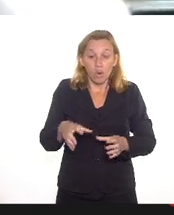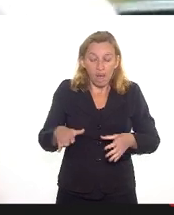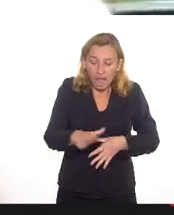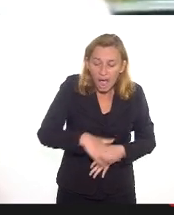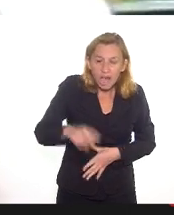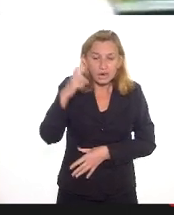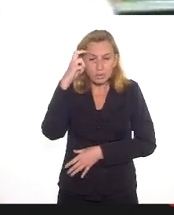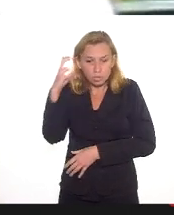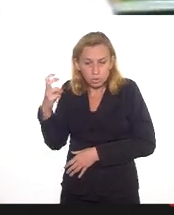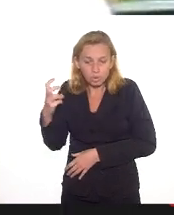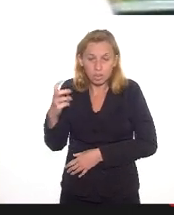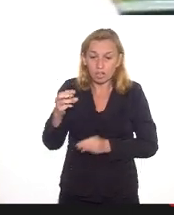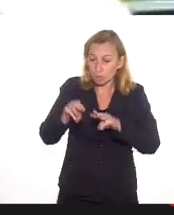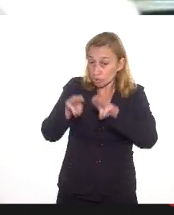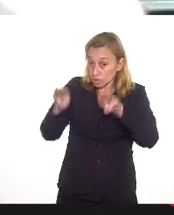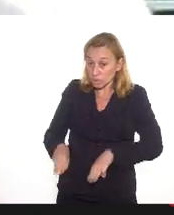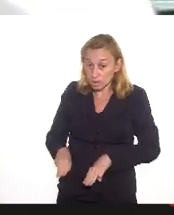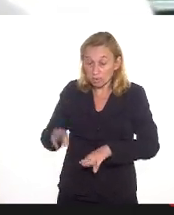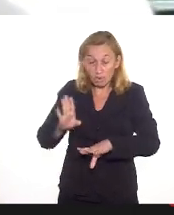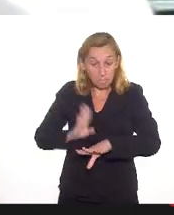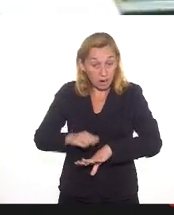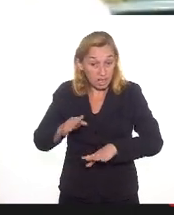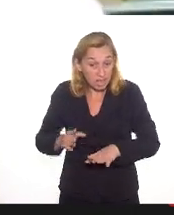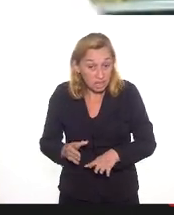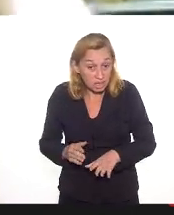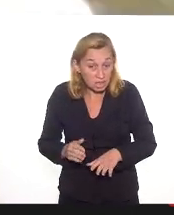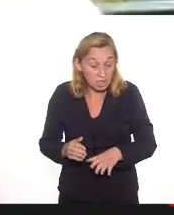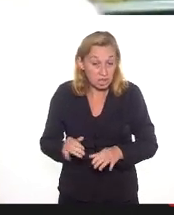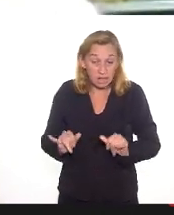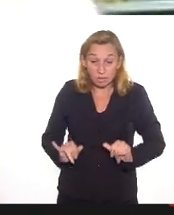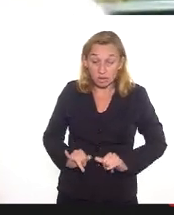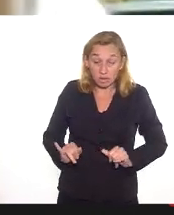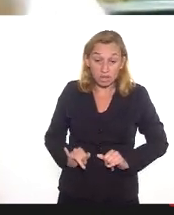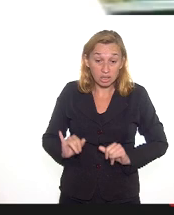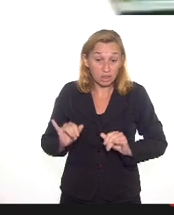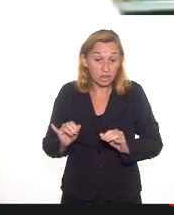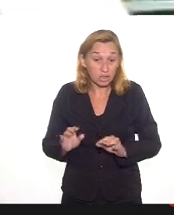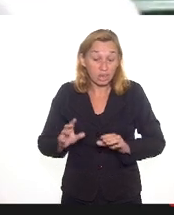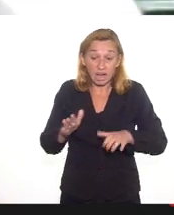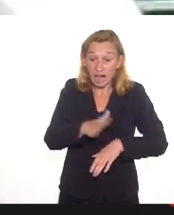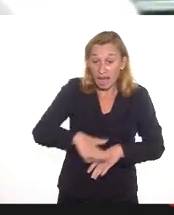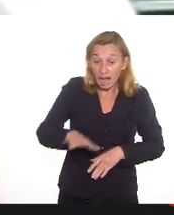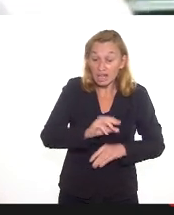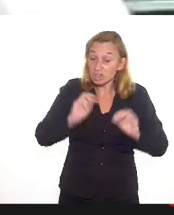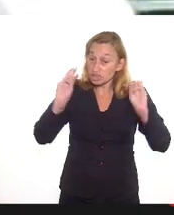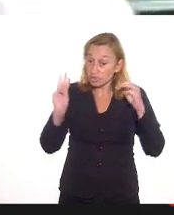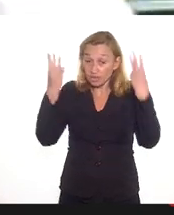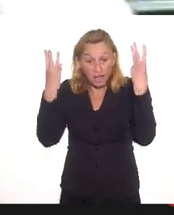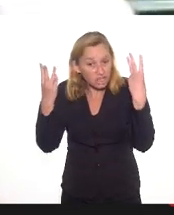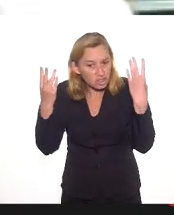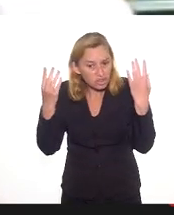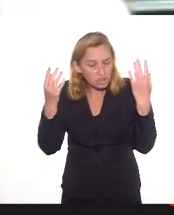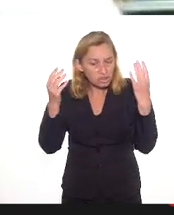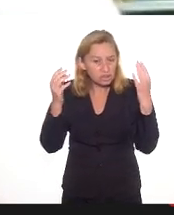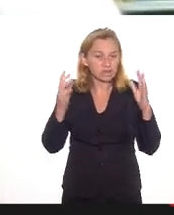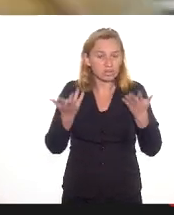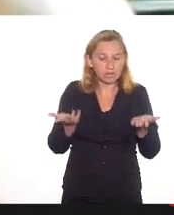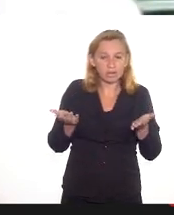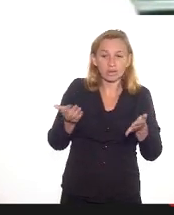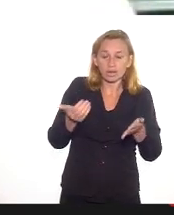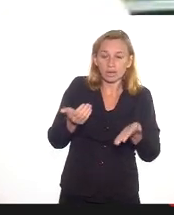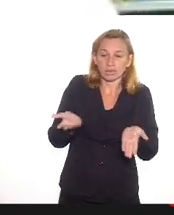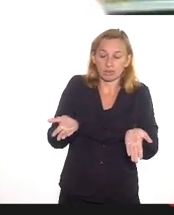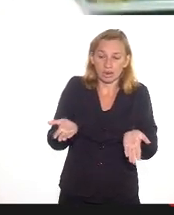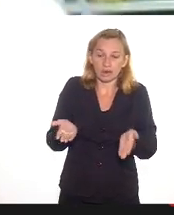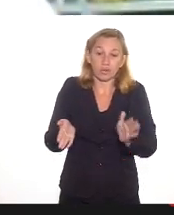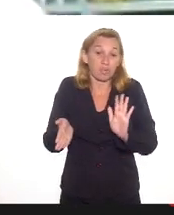e o setor de museus foram os mais impactados, setor de eventos foram os mais impactados. Isso não é a Lei Aldir Blanc que não foi